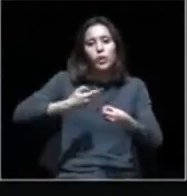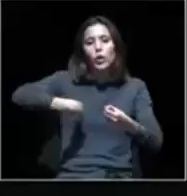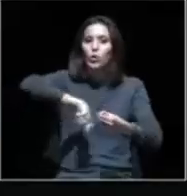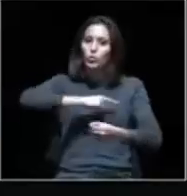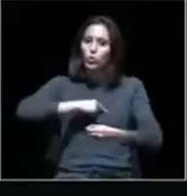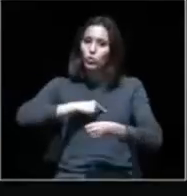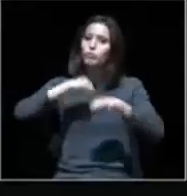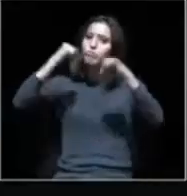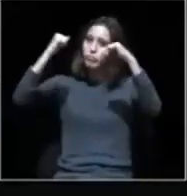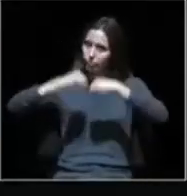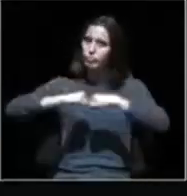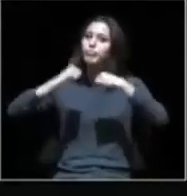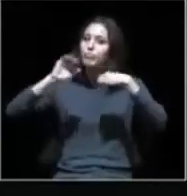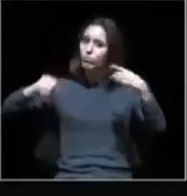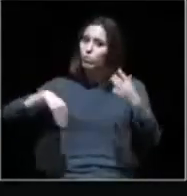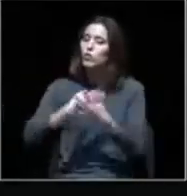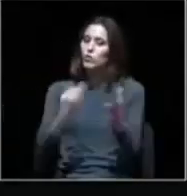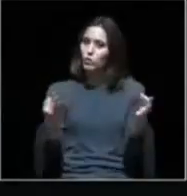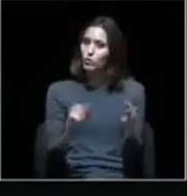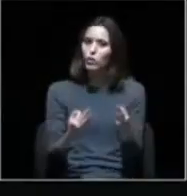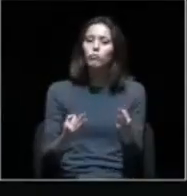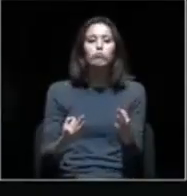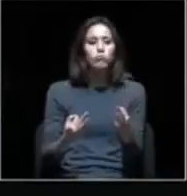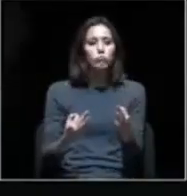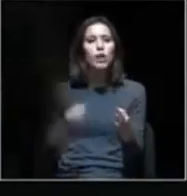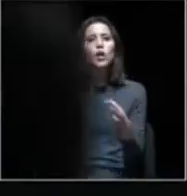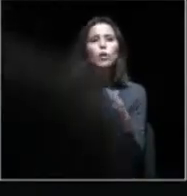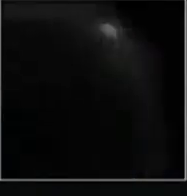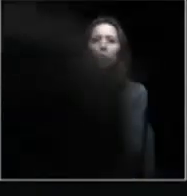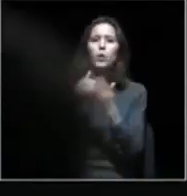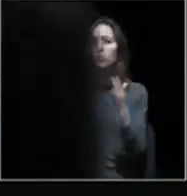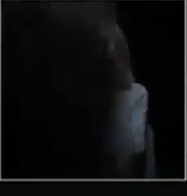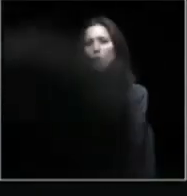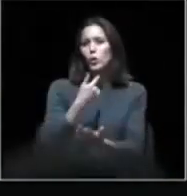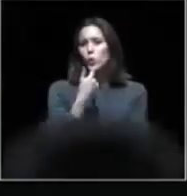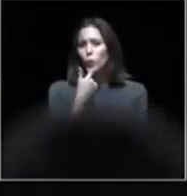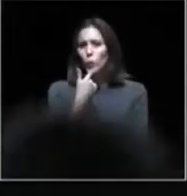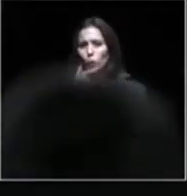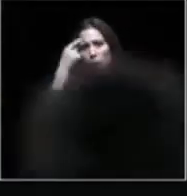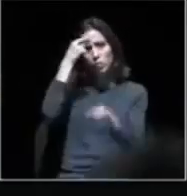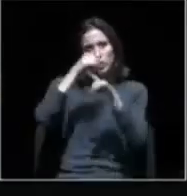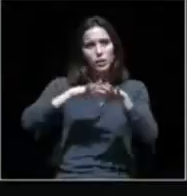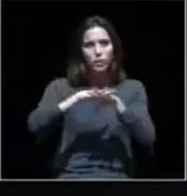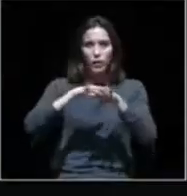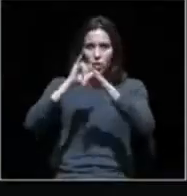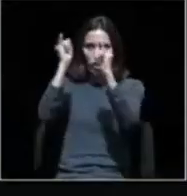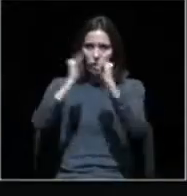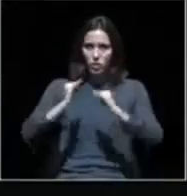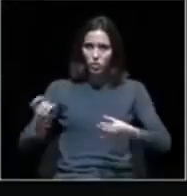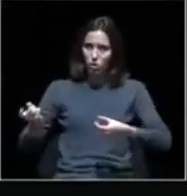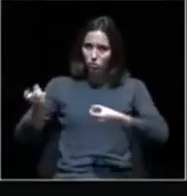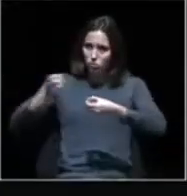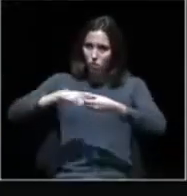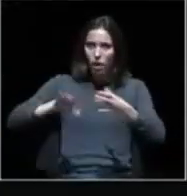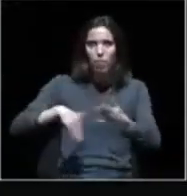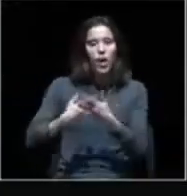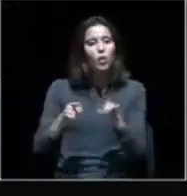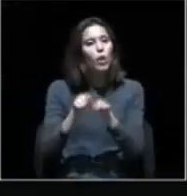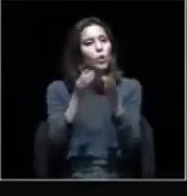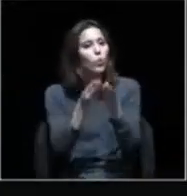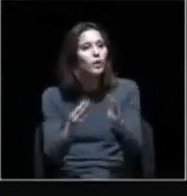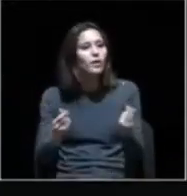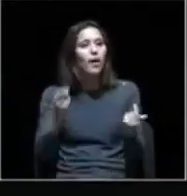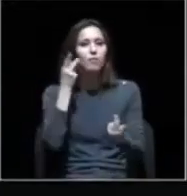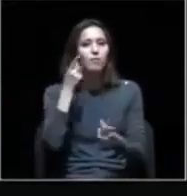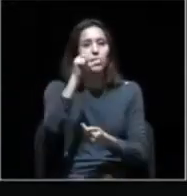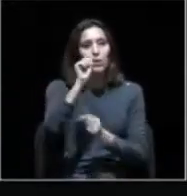acordo com o que nos é proposto. Têm sido várias as propostas com vista à adesão a redes internacionais para melhorar a qualidade de vida e o